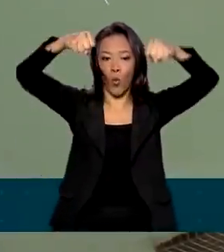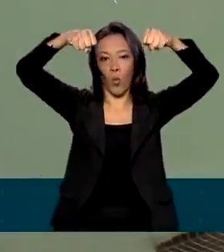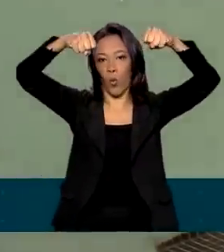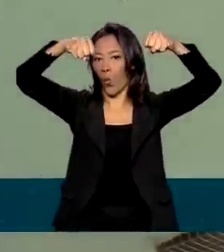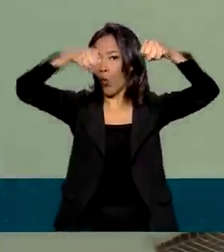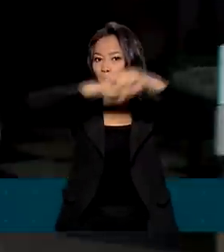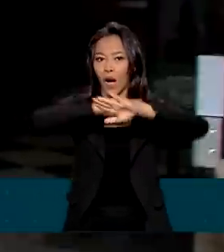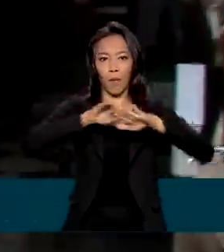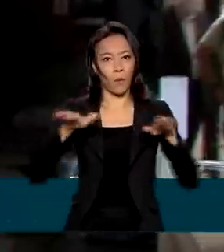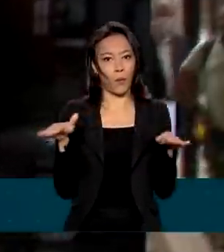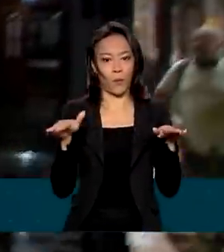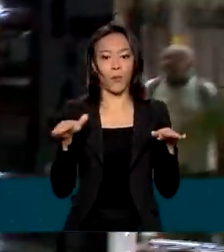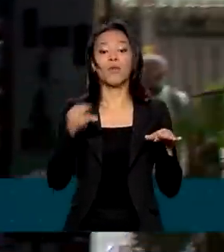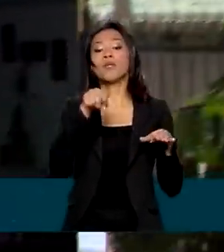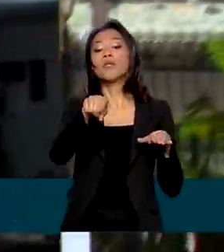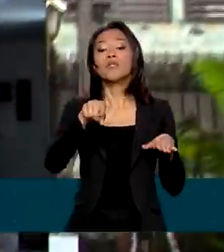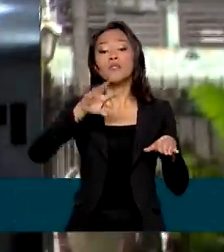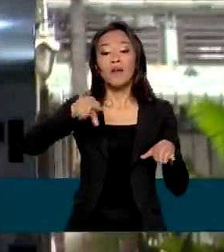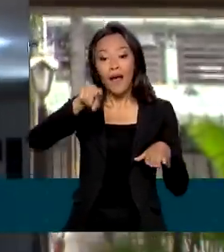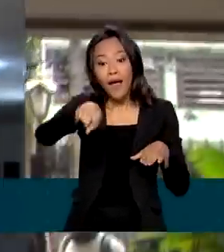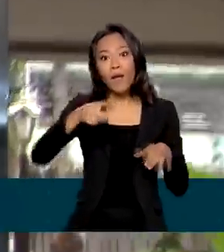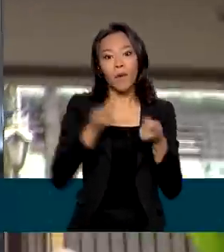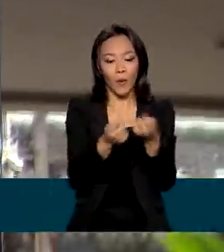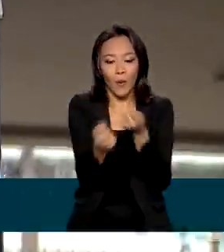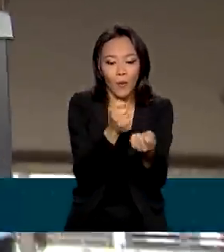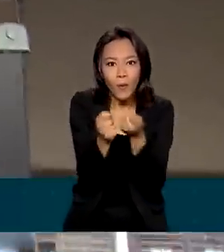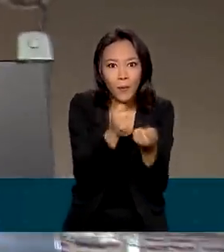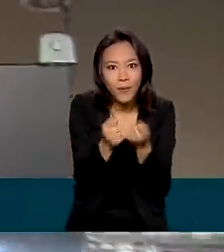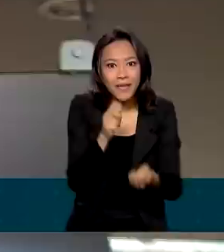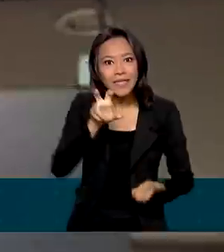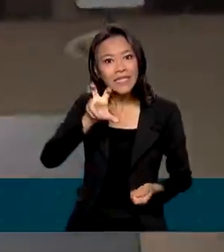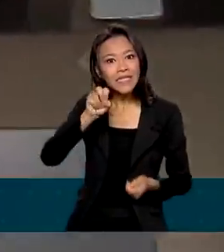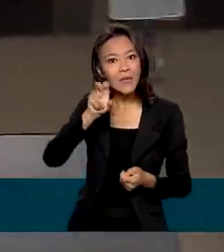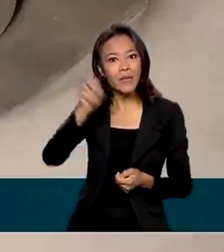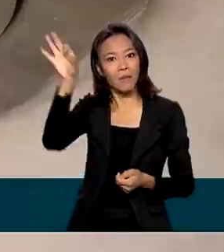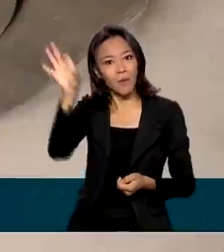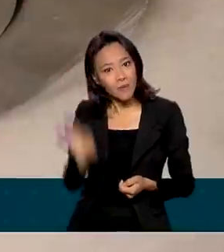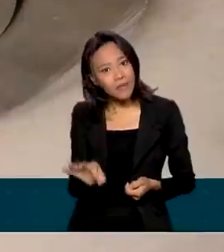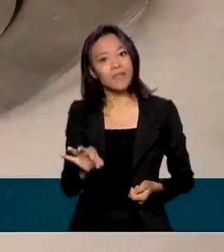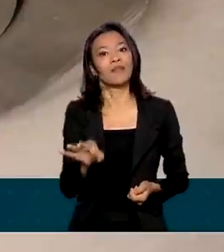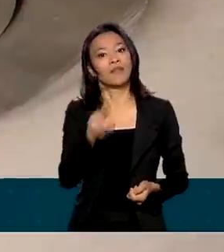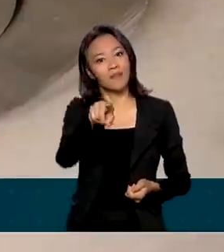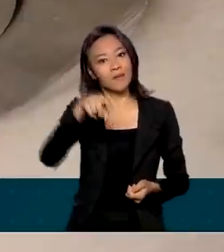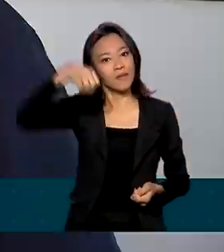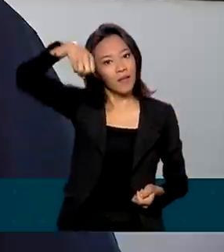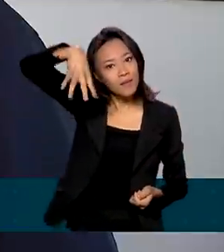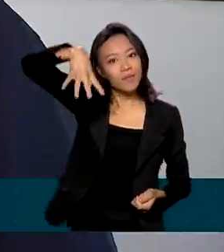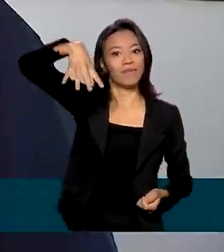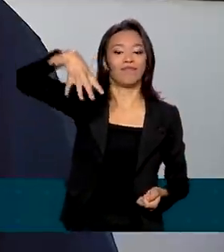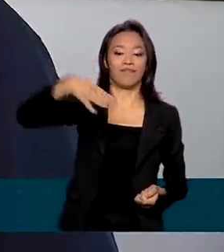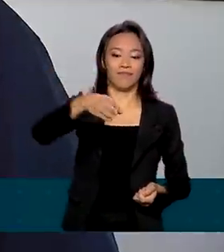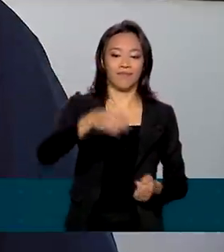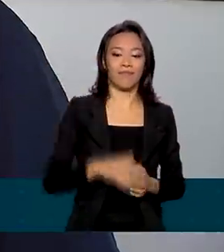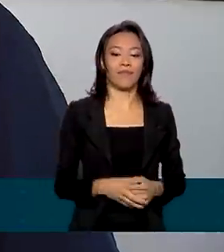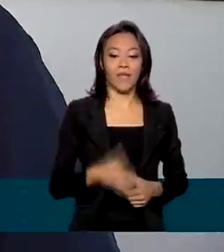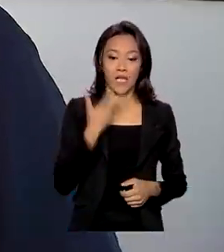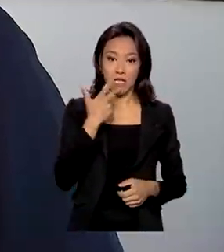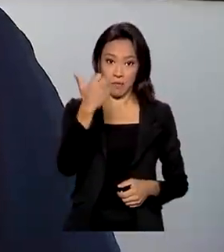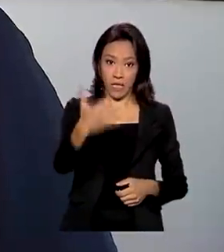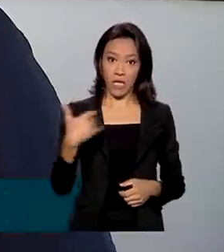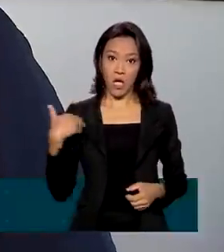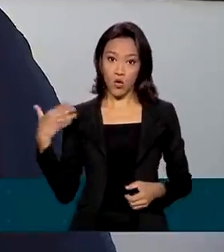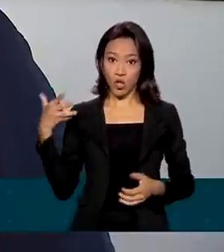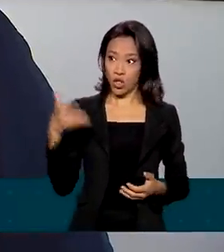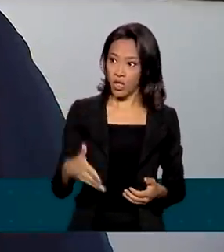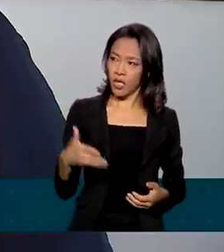automaticamente. O resultado foi uma economia de 50% na conta de luz. Quando eu cheguei, aqui se